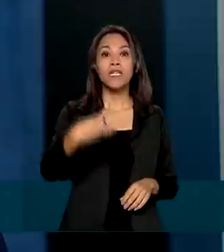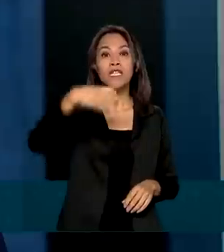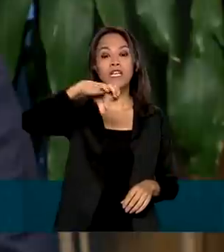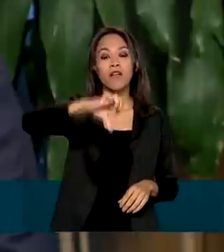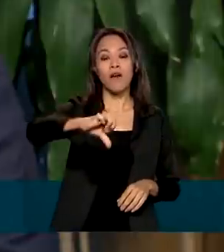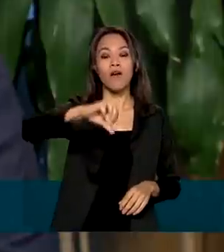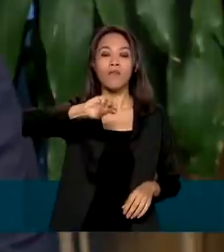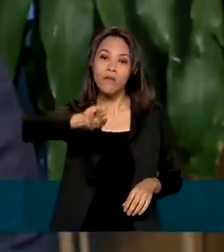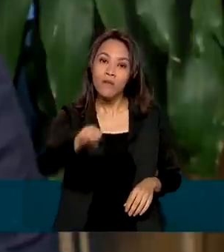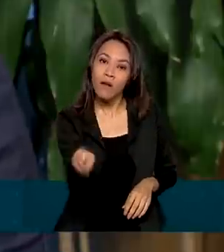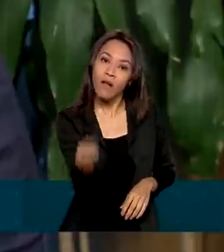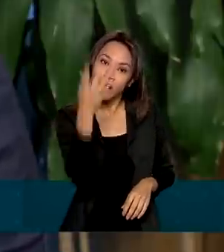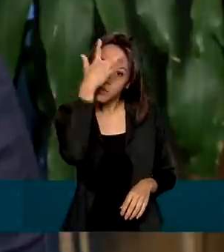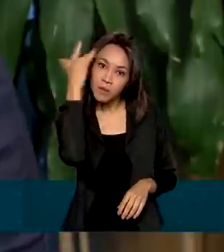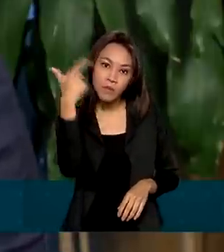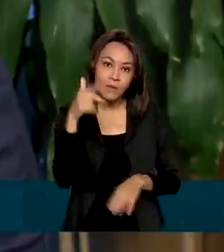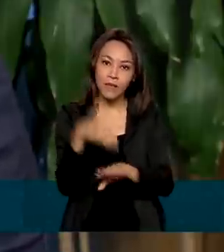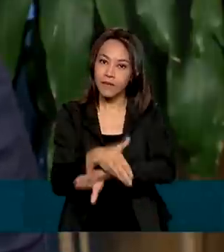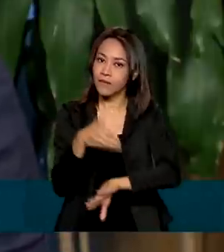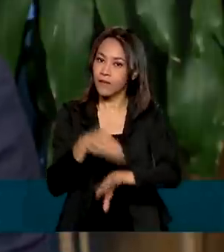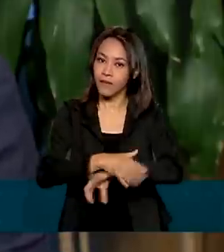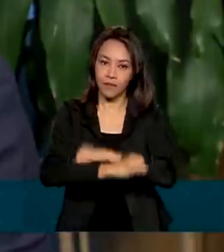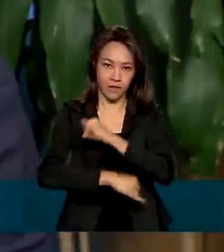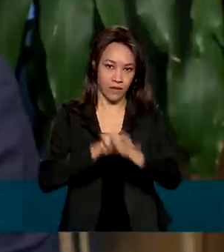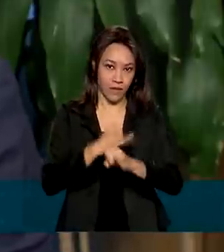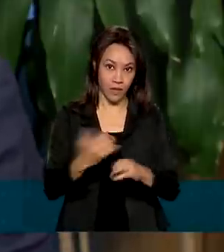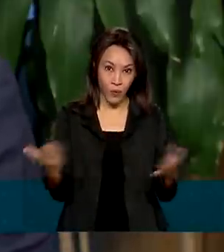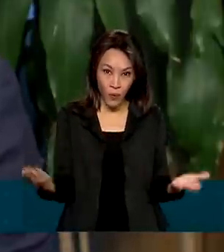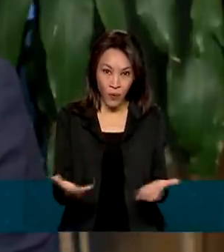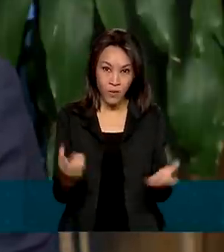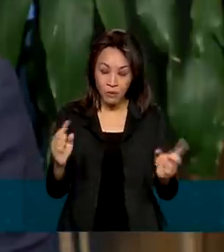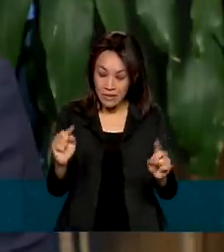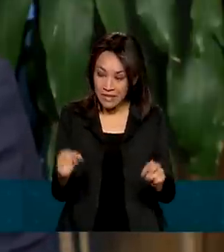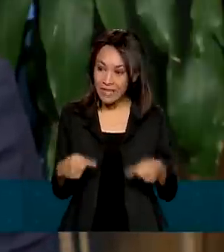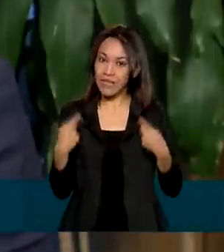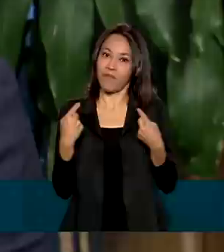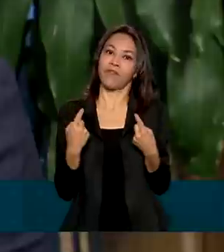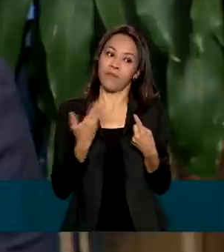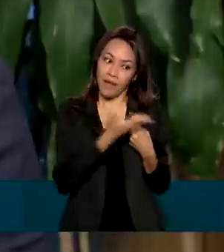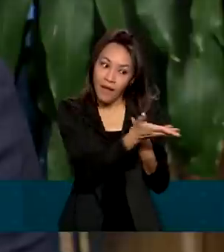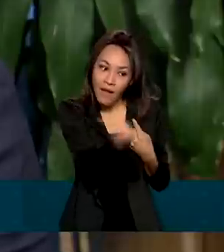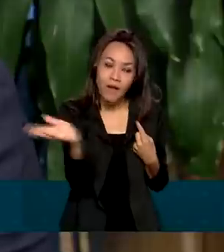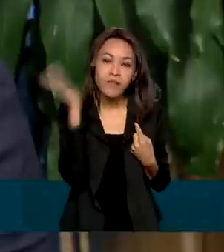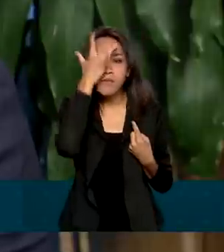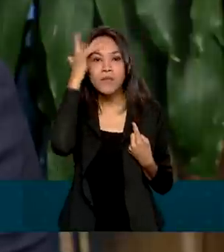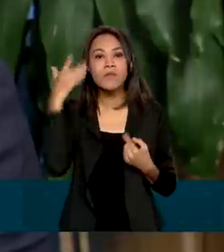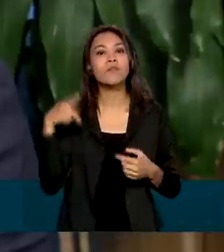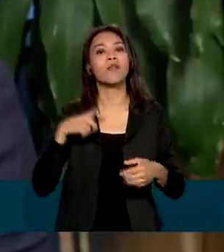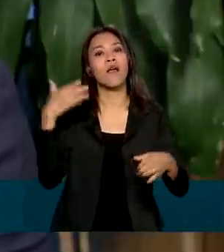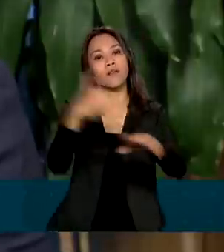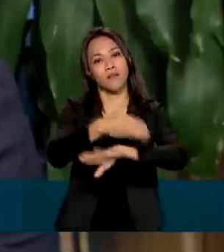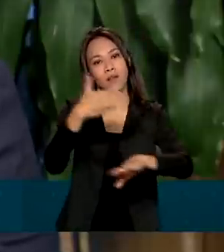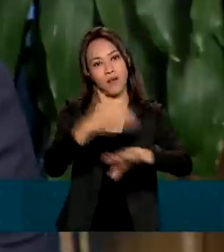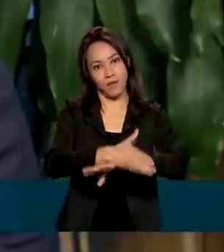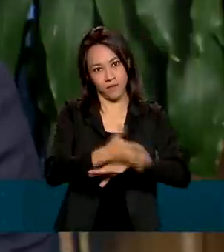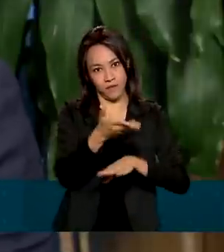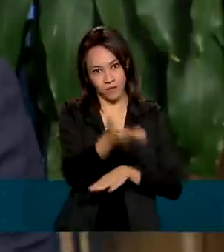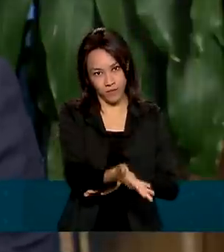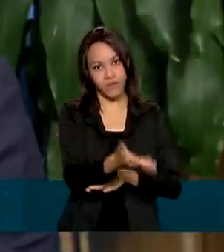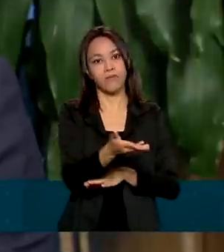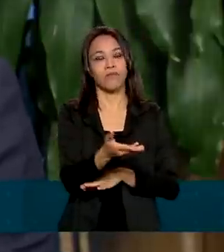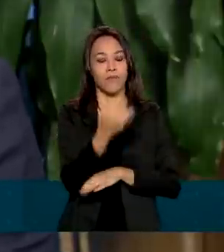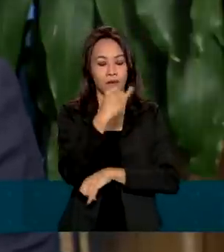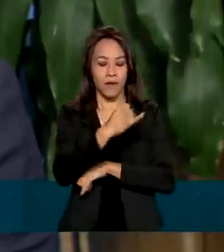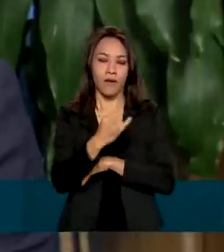internet. Então, nós temos hoje um desafio, que é primeiro conectar essas pessoas. Por isso que a gente fez um leilão não arrecadatório,